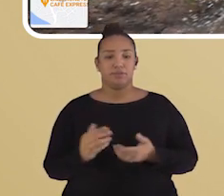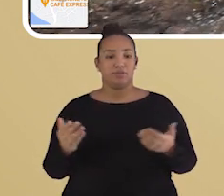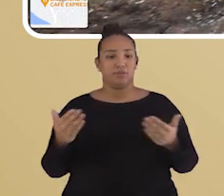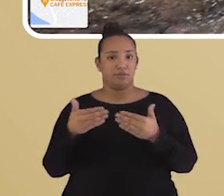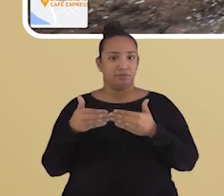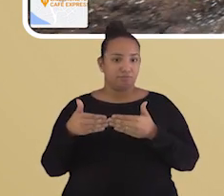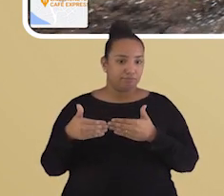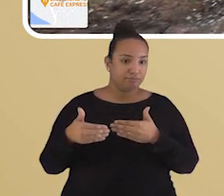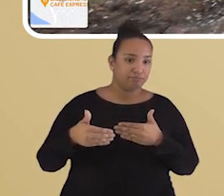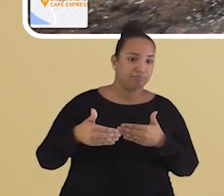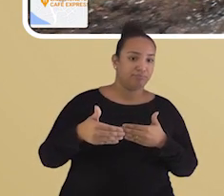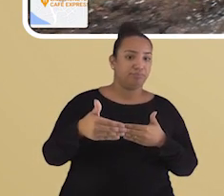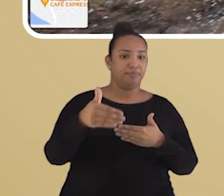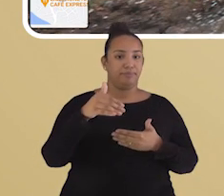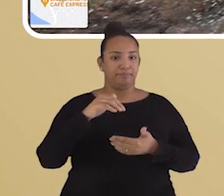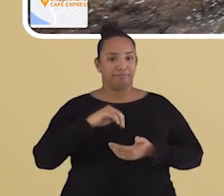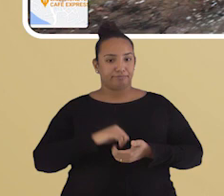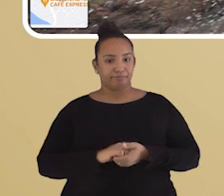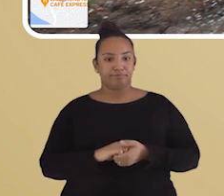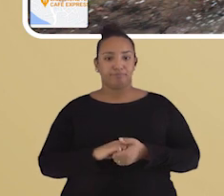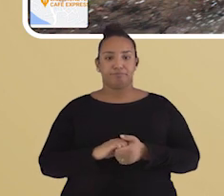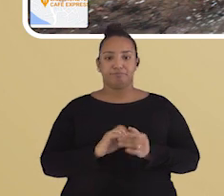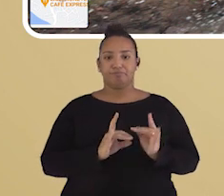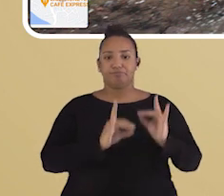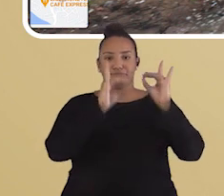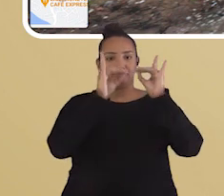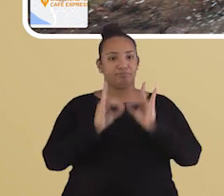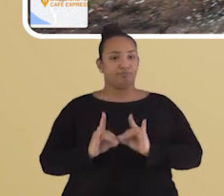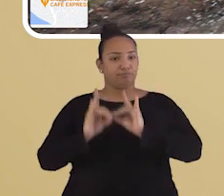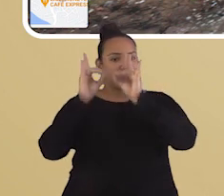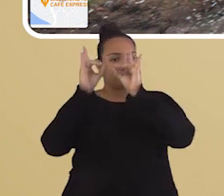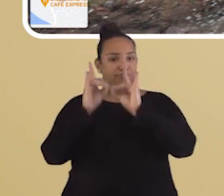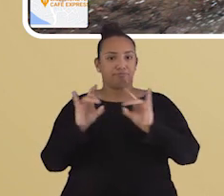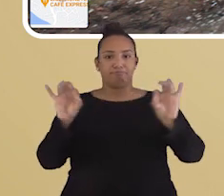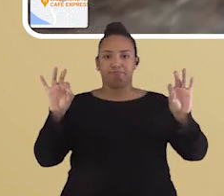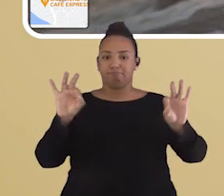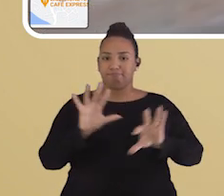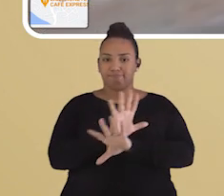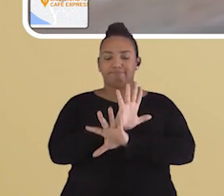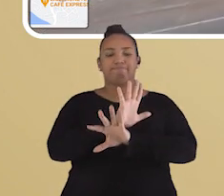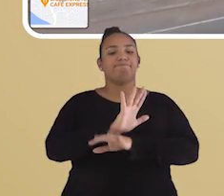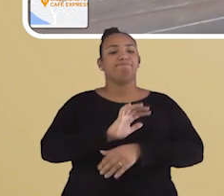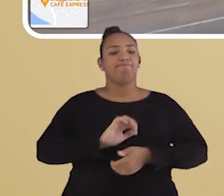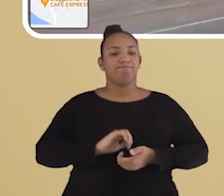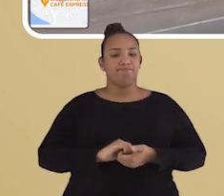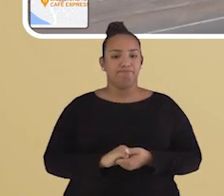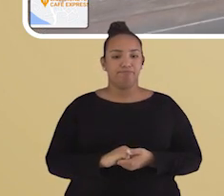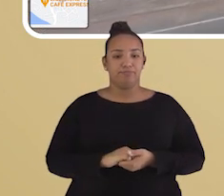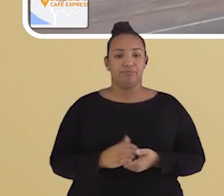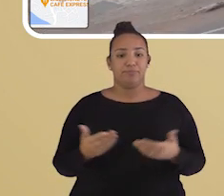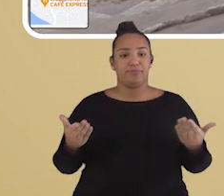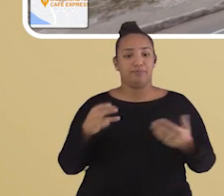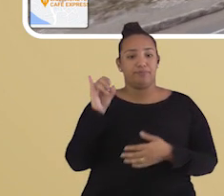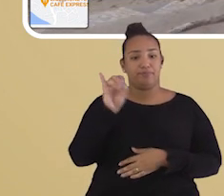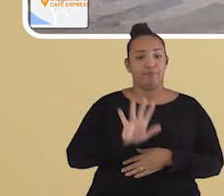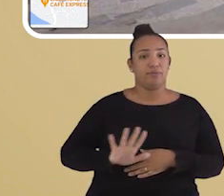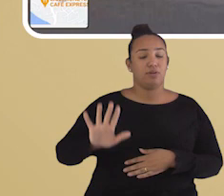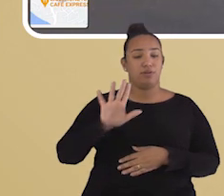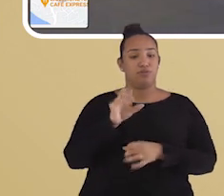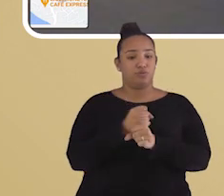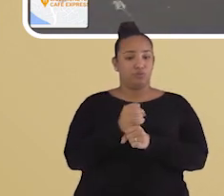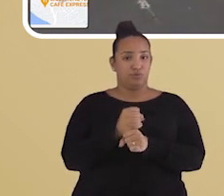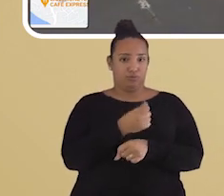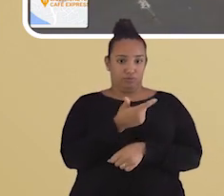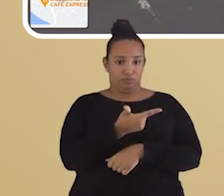gente avança mais no tempo. Praticamente todos eles foram derrubados. Tanto que na próxima imagem, ó, de